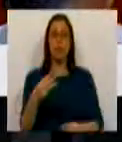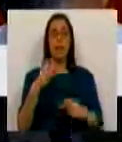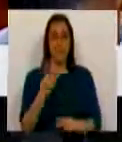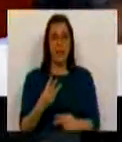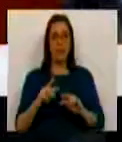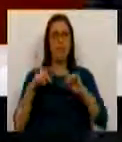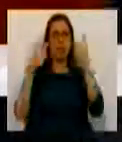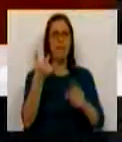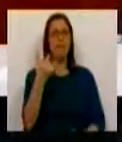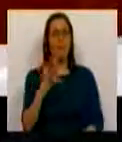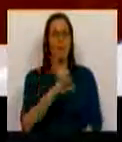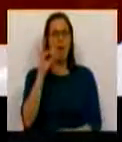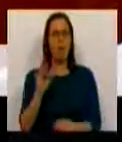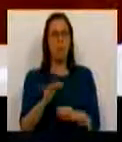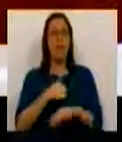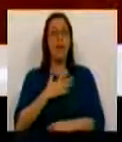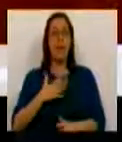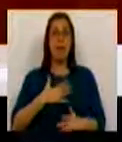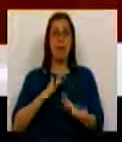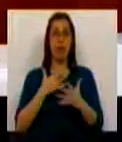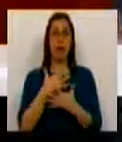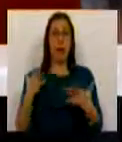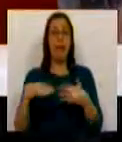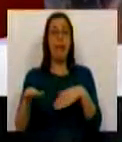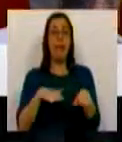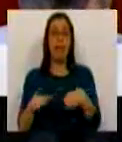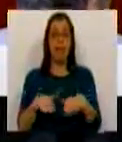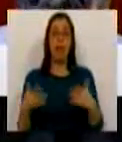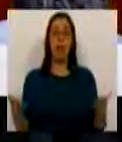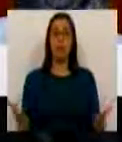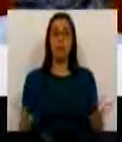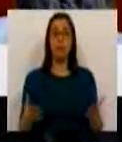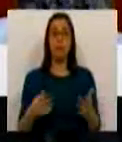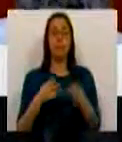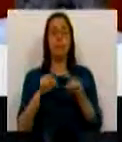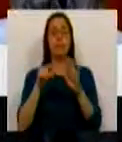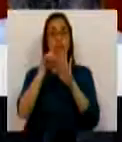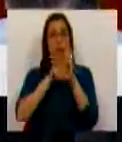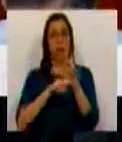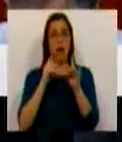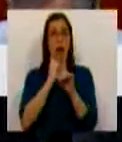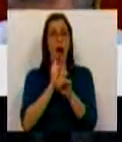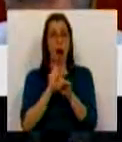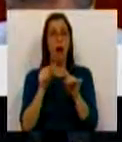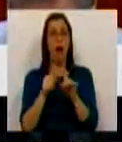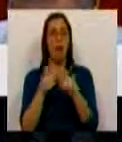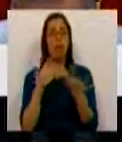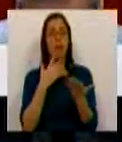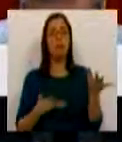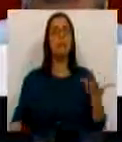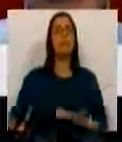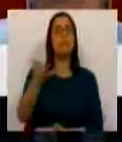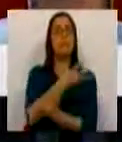% para 24% nas grandes empresas italianas. A autorregulação é certamente movida